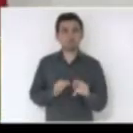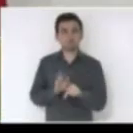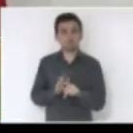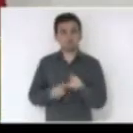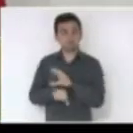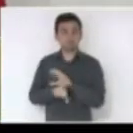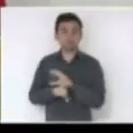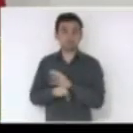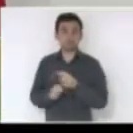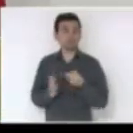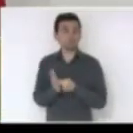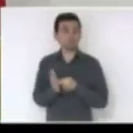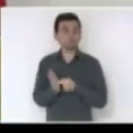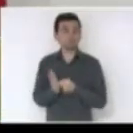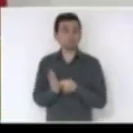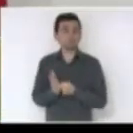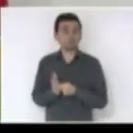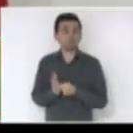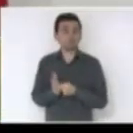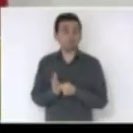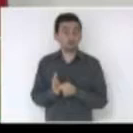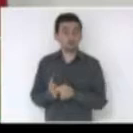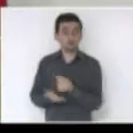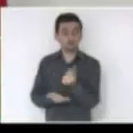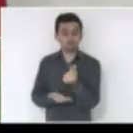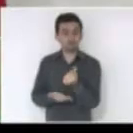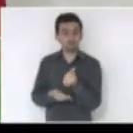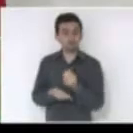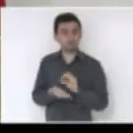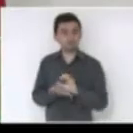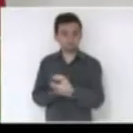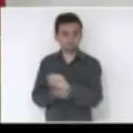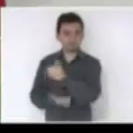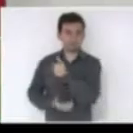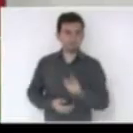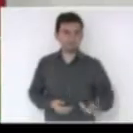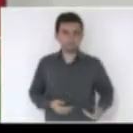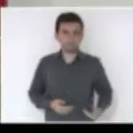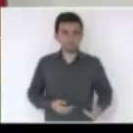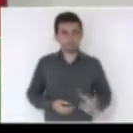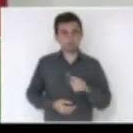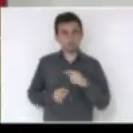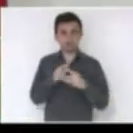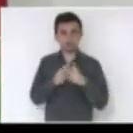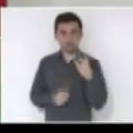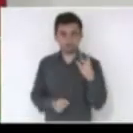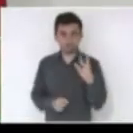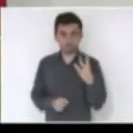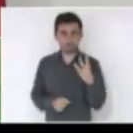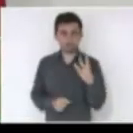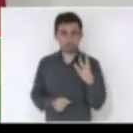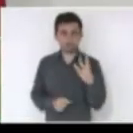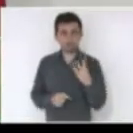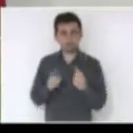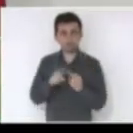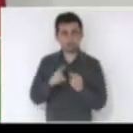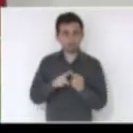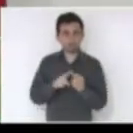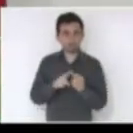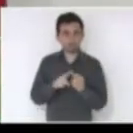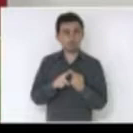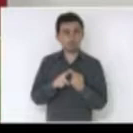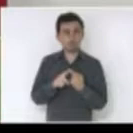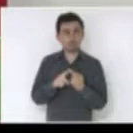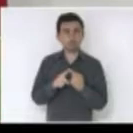Constituição exige? A despesa pública, ela tem três fases. ela é empenhada,